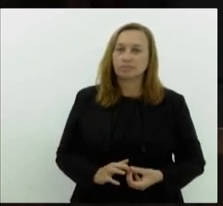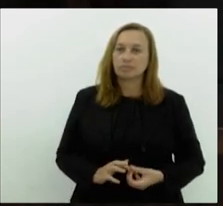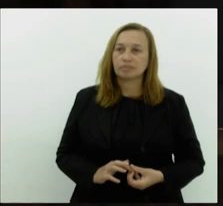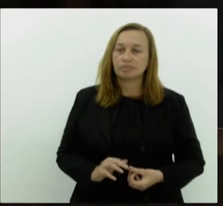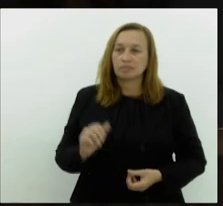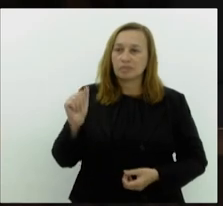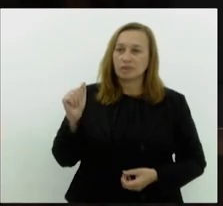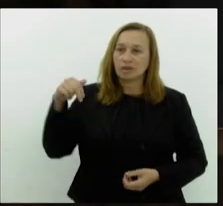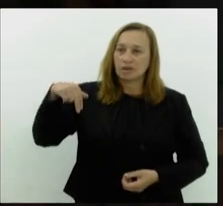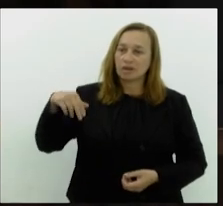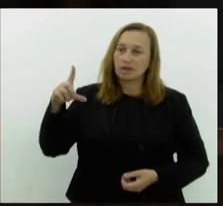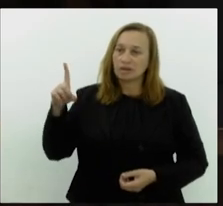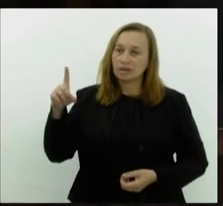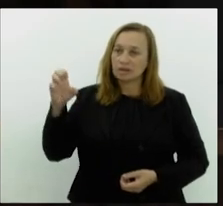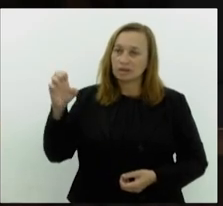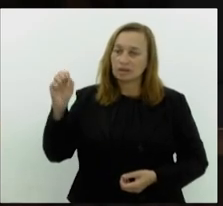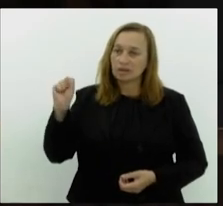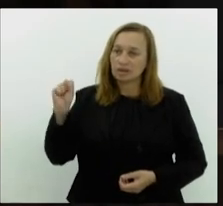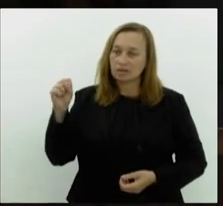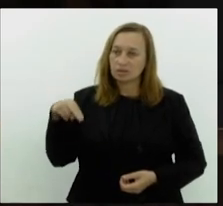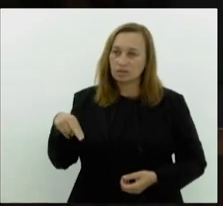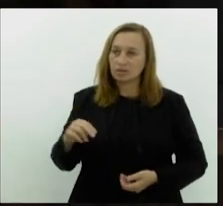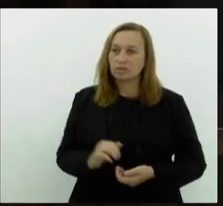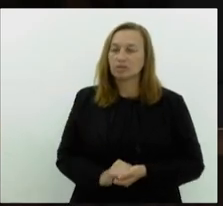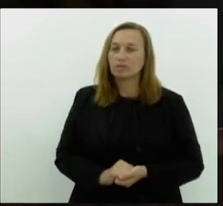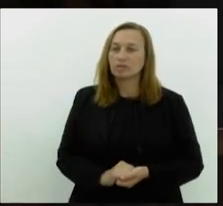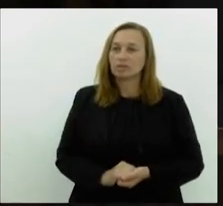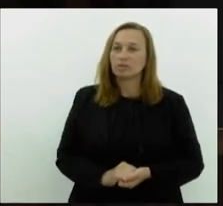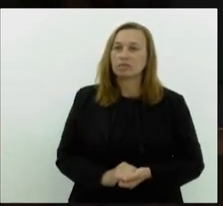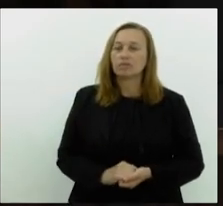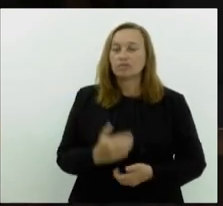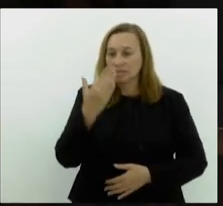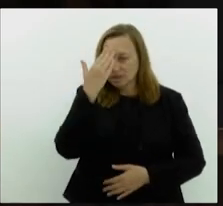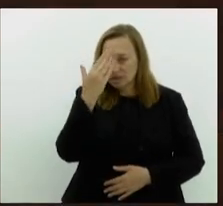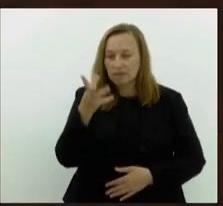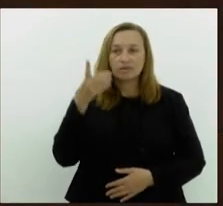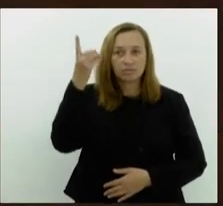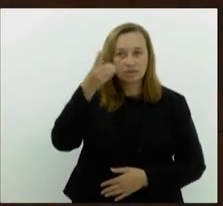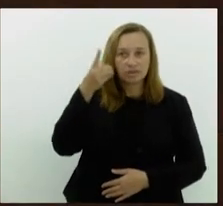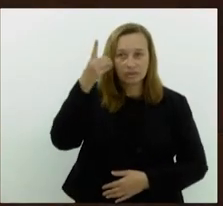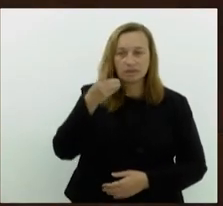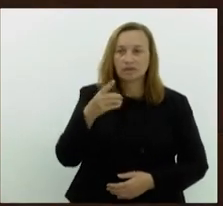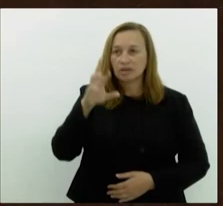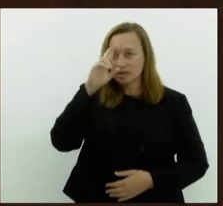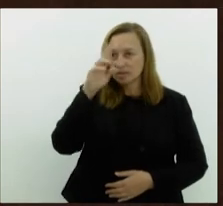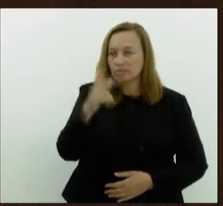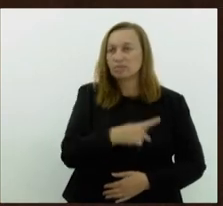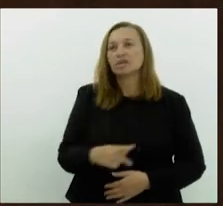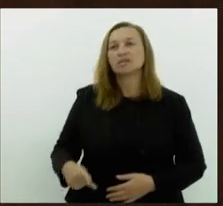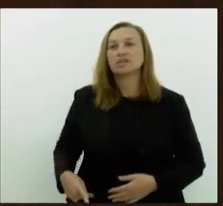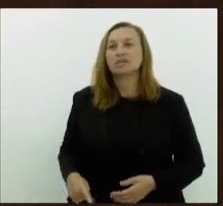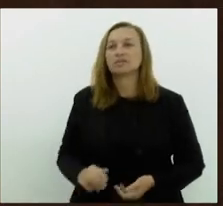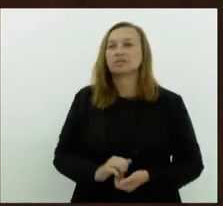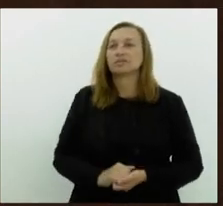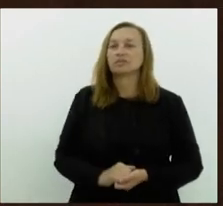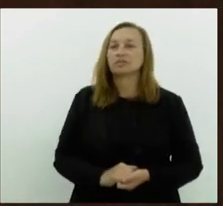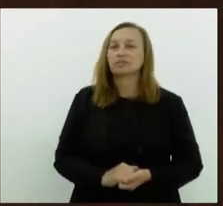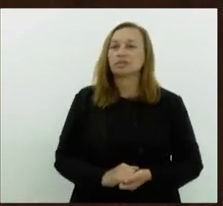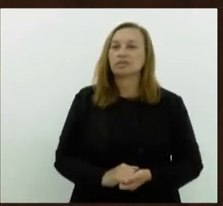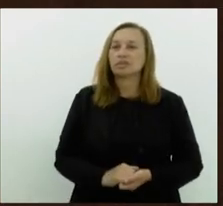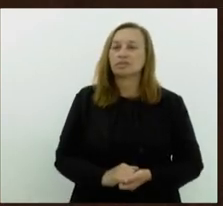Anderson Moraes, por gentileza, de novo. Muito obrigado, nosso nobre deputado. Senhor presidente, desta vez, tá,